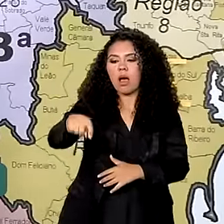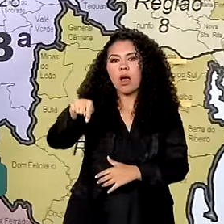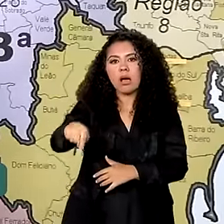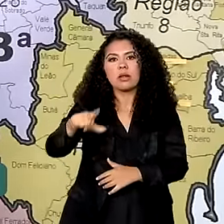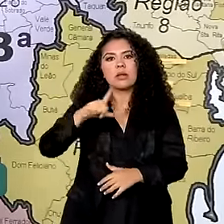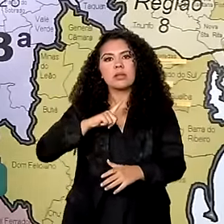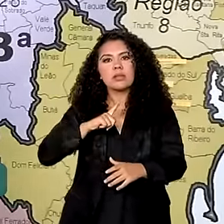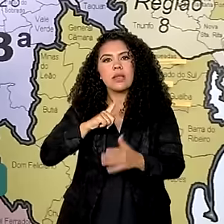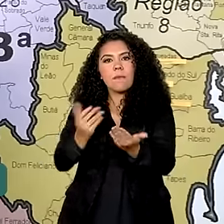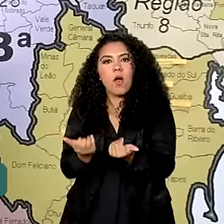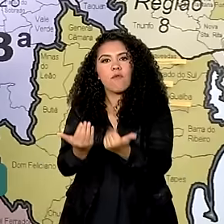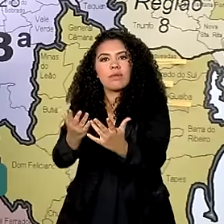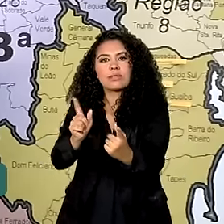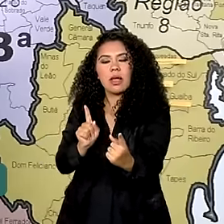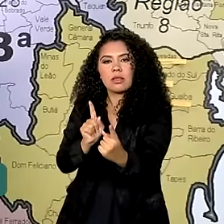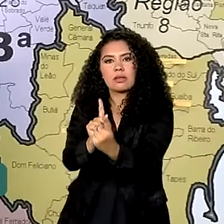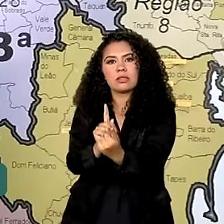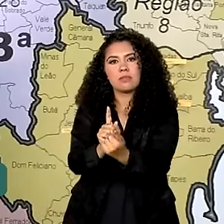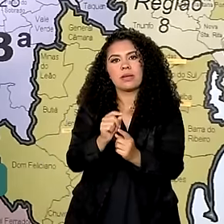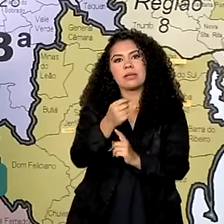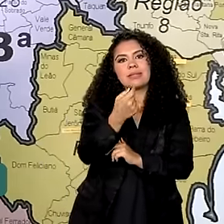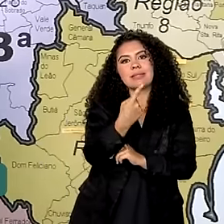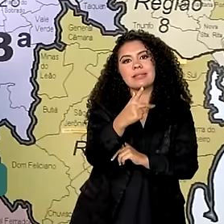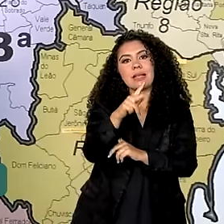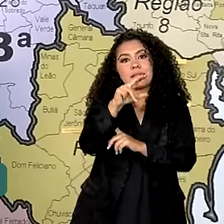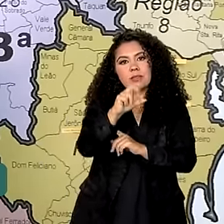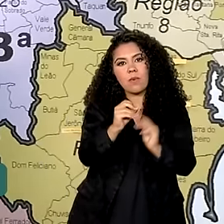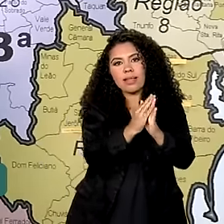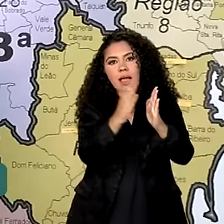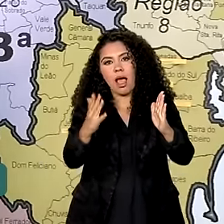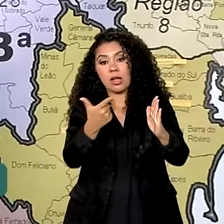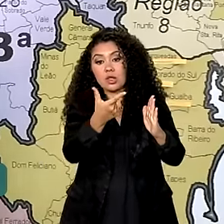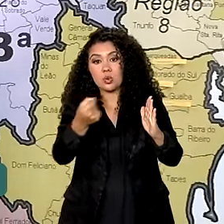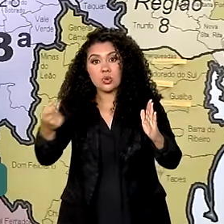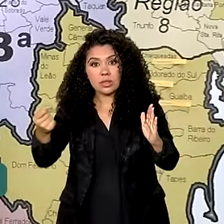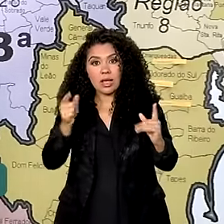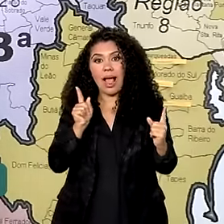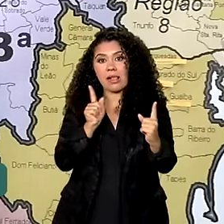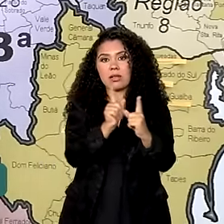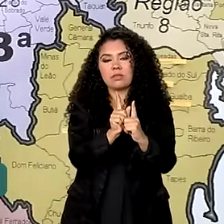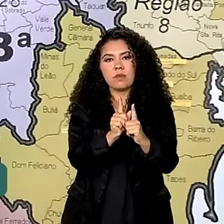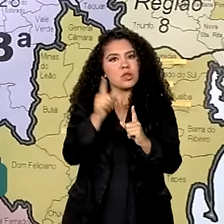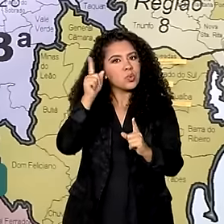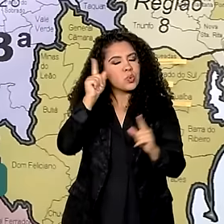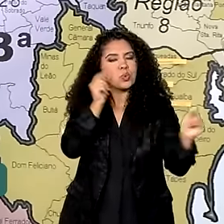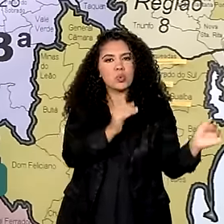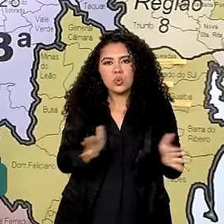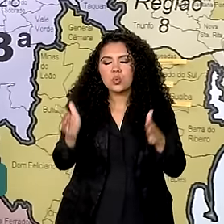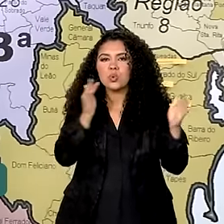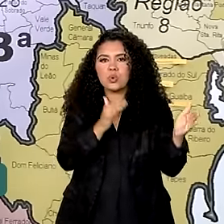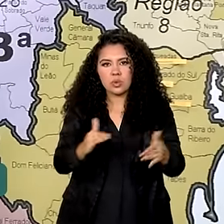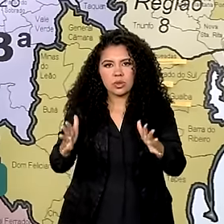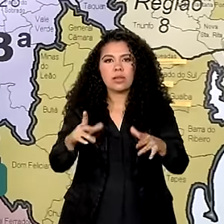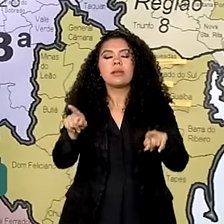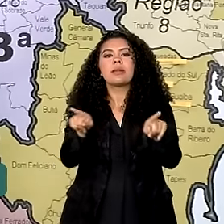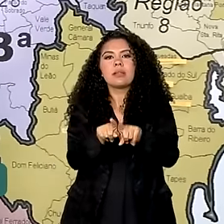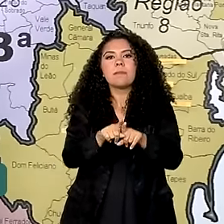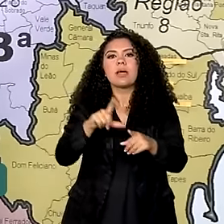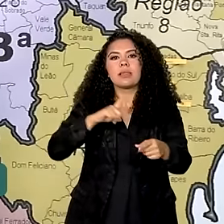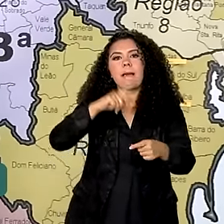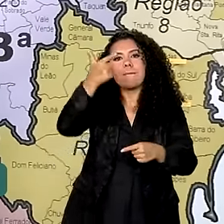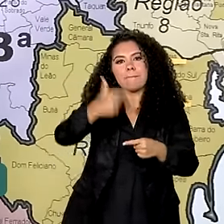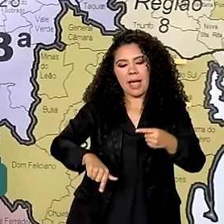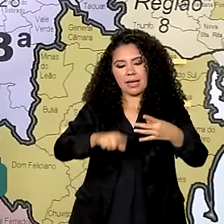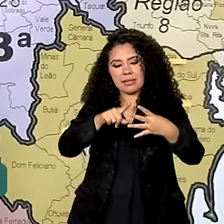150 a 200 atendimentos por dia. Os outros três hospitais de campanha estão instalados em Porto